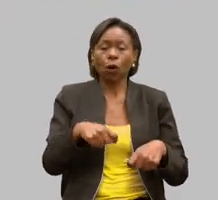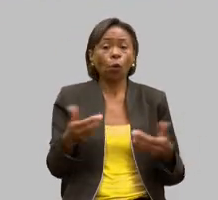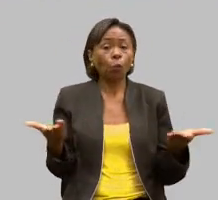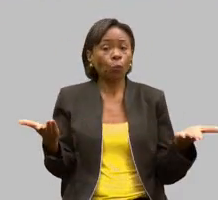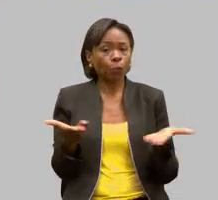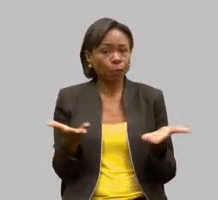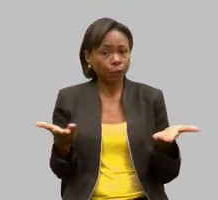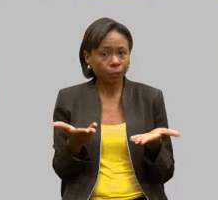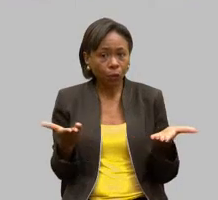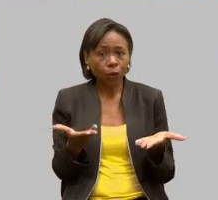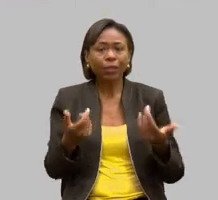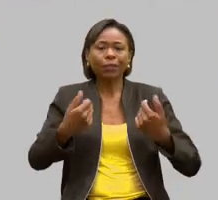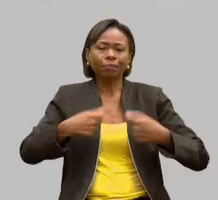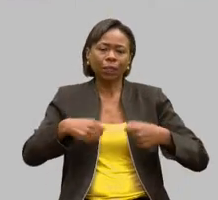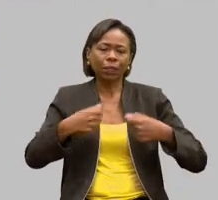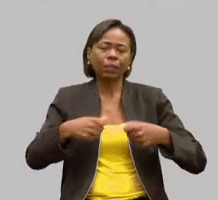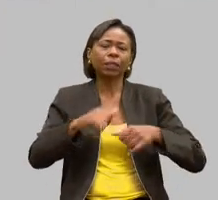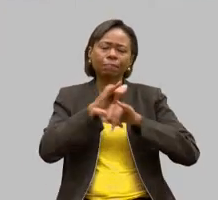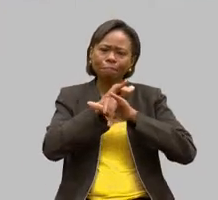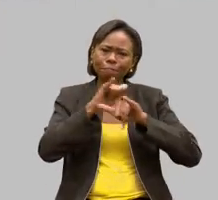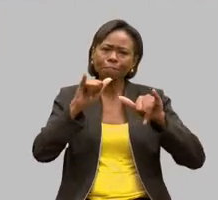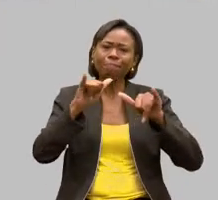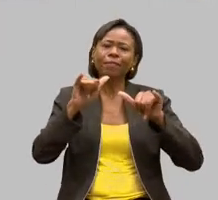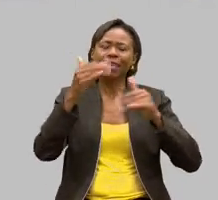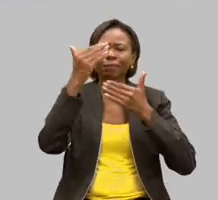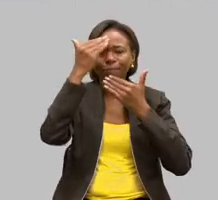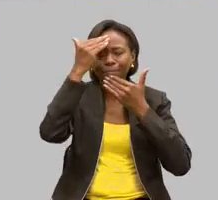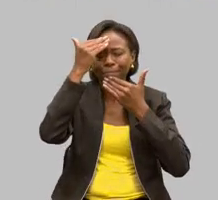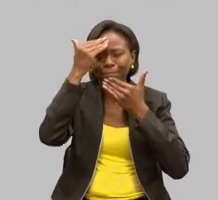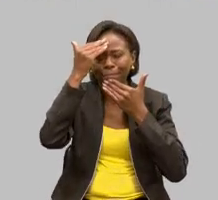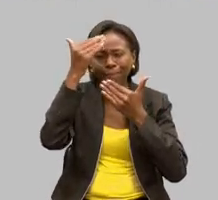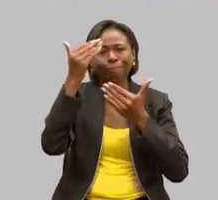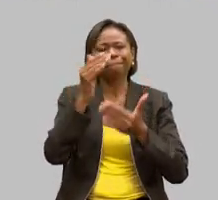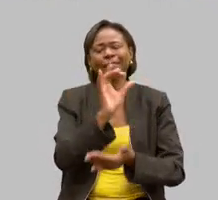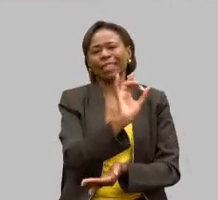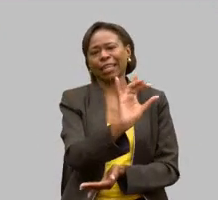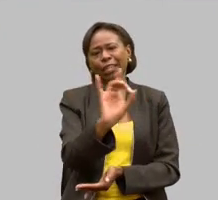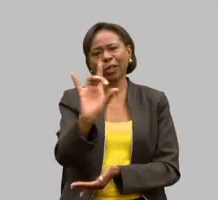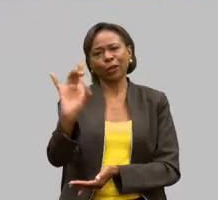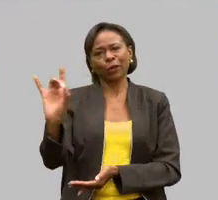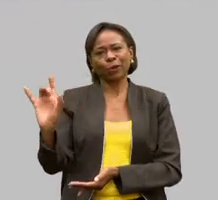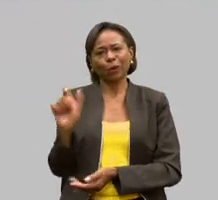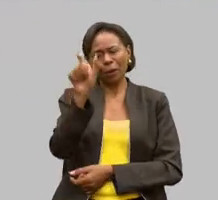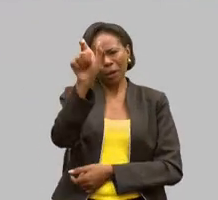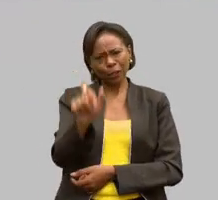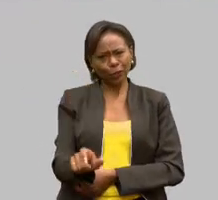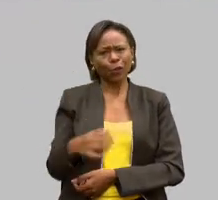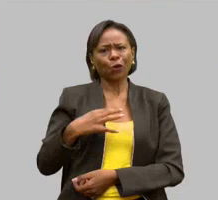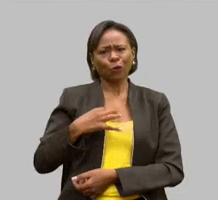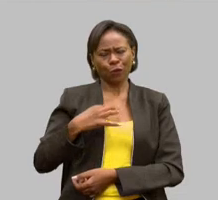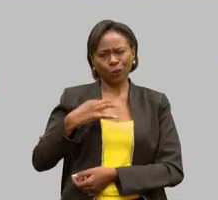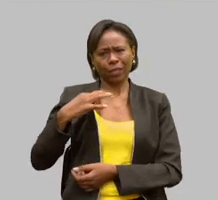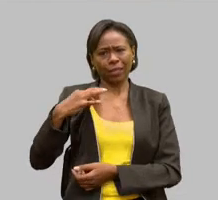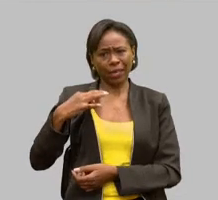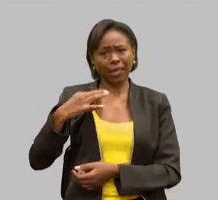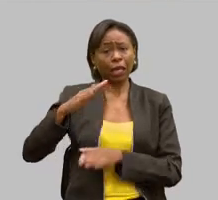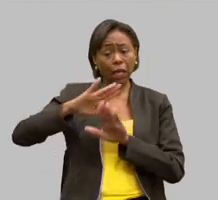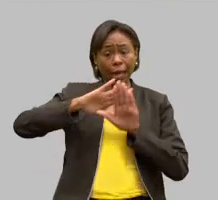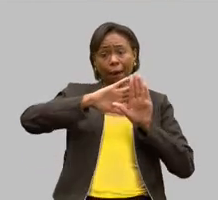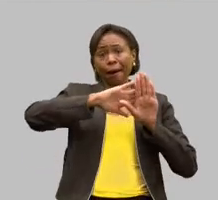expressar nossa profunda gratidão a cada um de vocês, voluntários, que muitas vezes atuam nos bastidores,